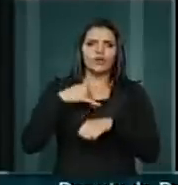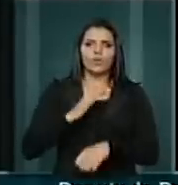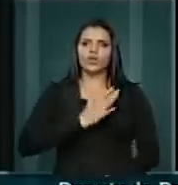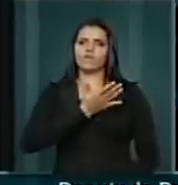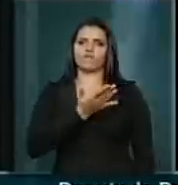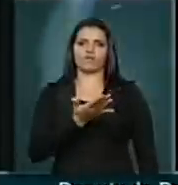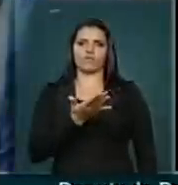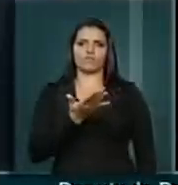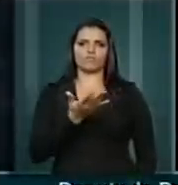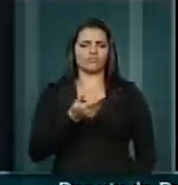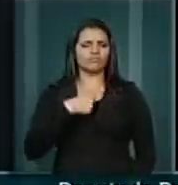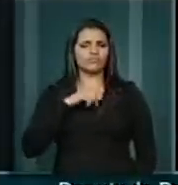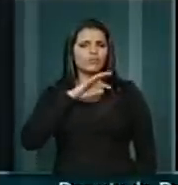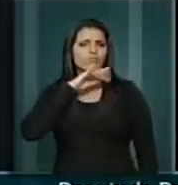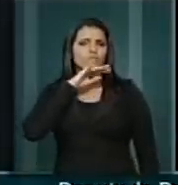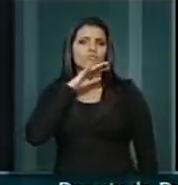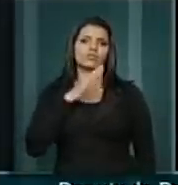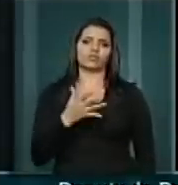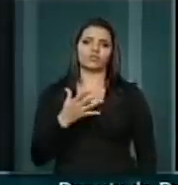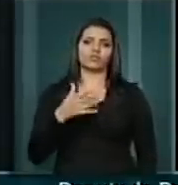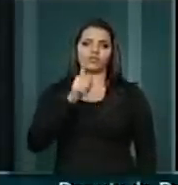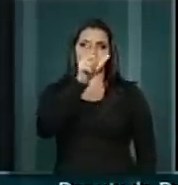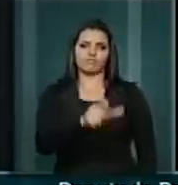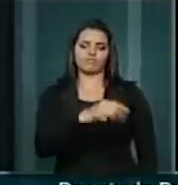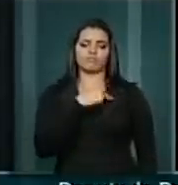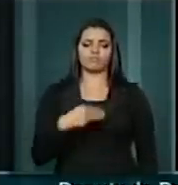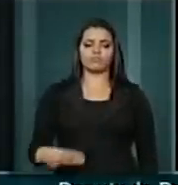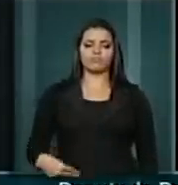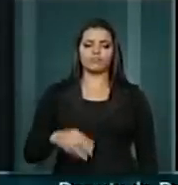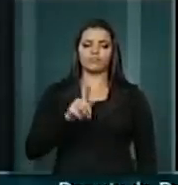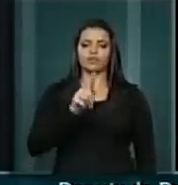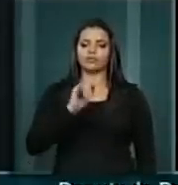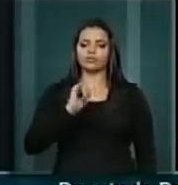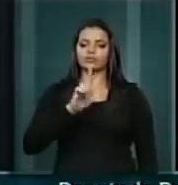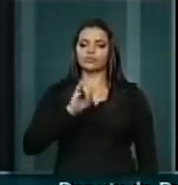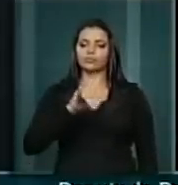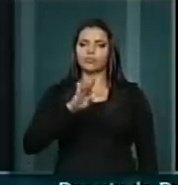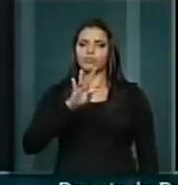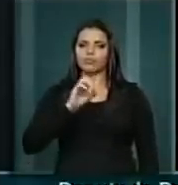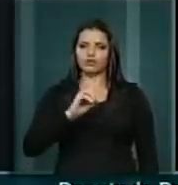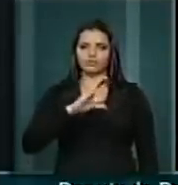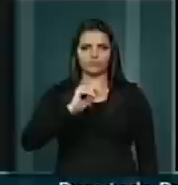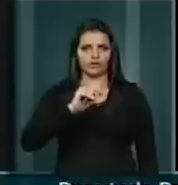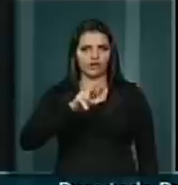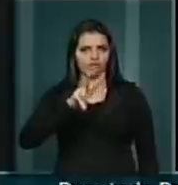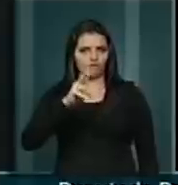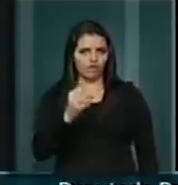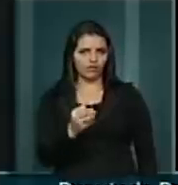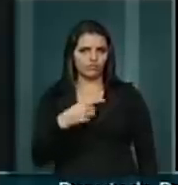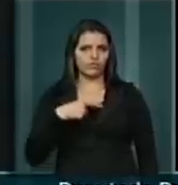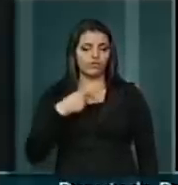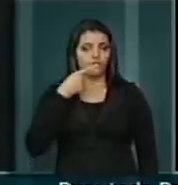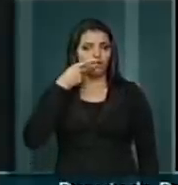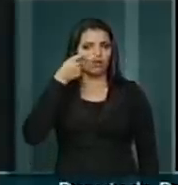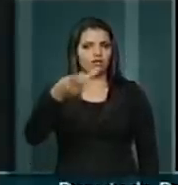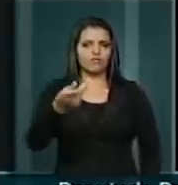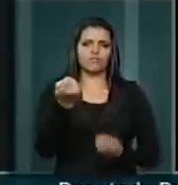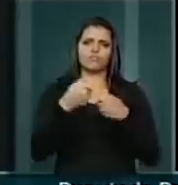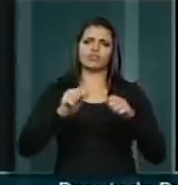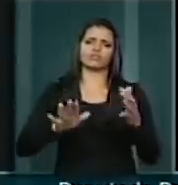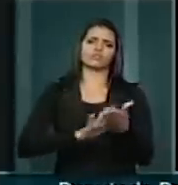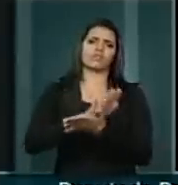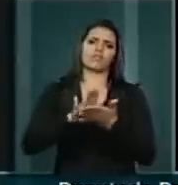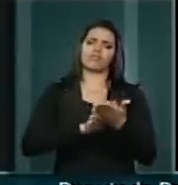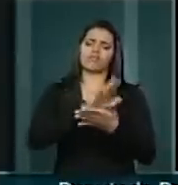ao ministro Gilberto Carvalho. E aí eu quero dizer, já que não preciso mais ler a nota do